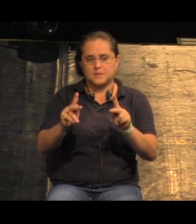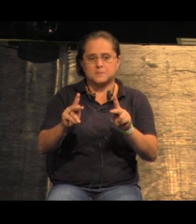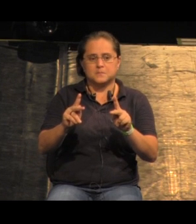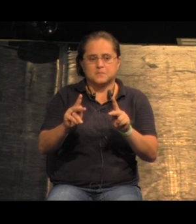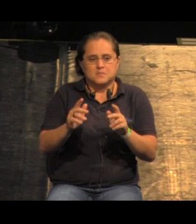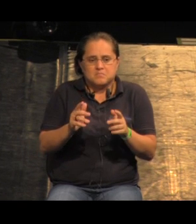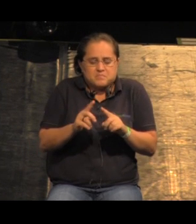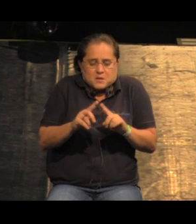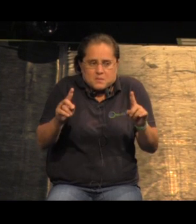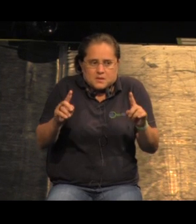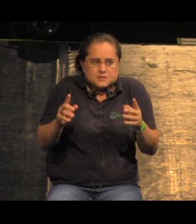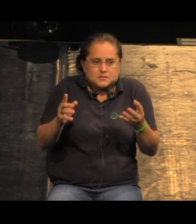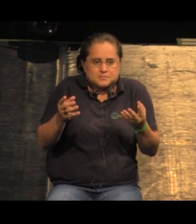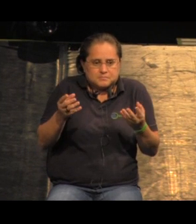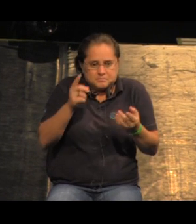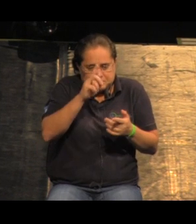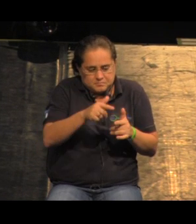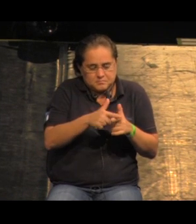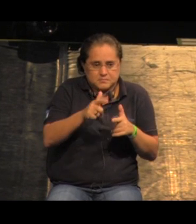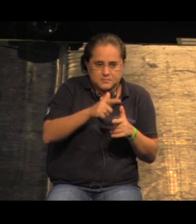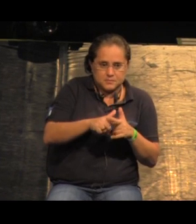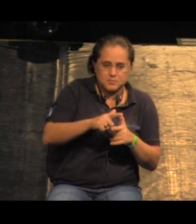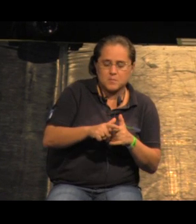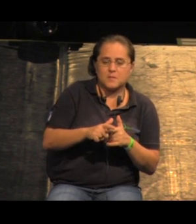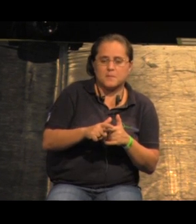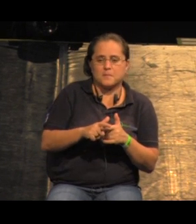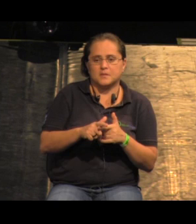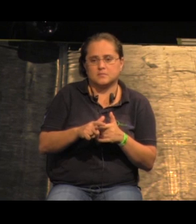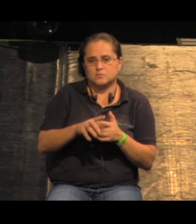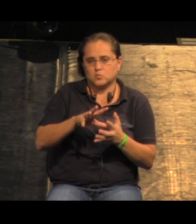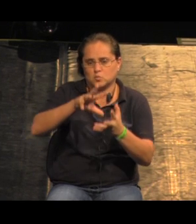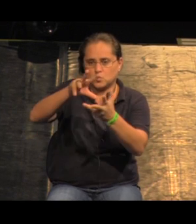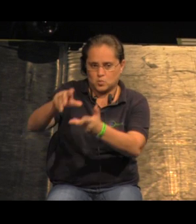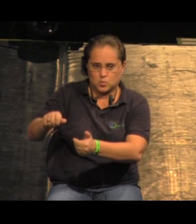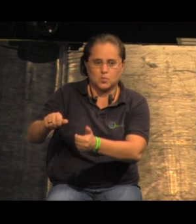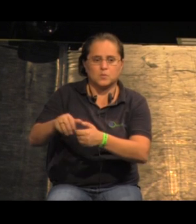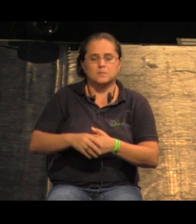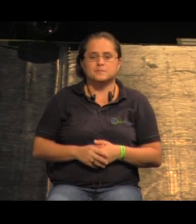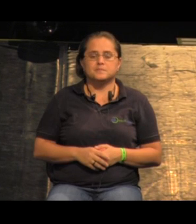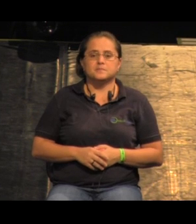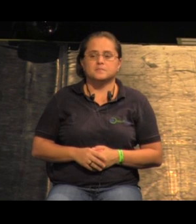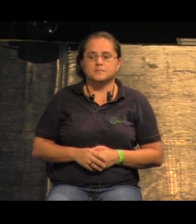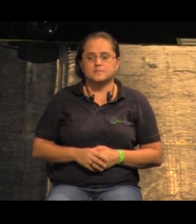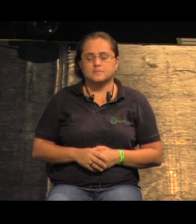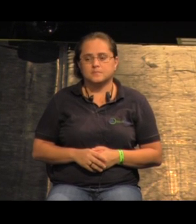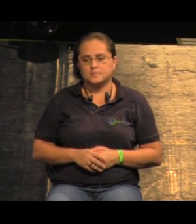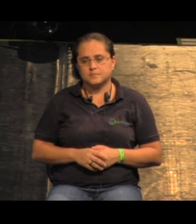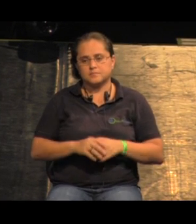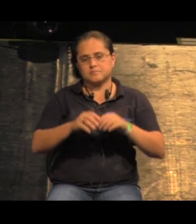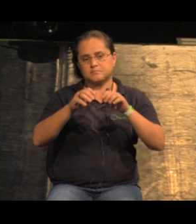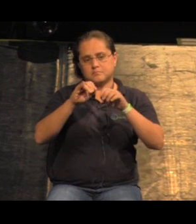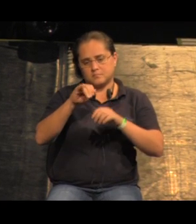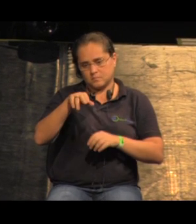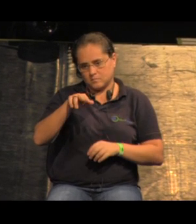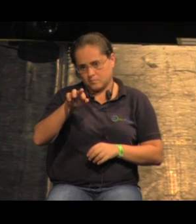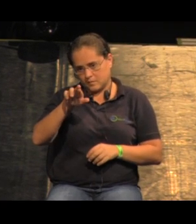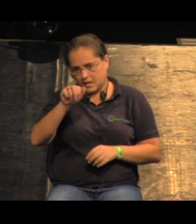totalmente sem infraestrutura, o que é um paradigma regular na América Latina, quase todas as cidades, a infraestrutura,